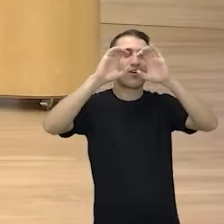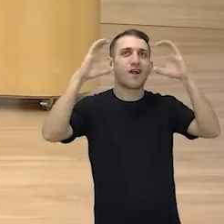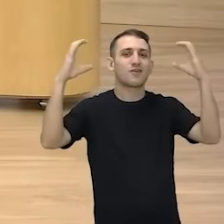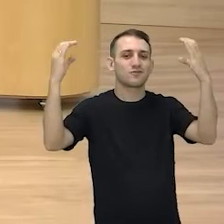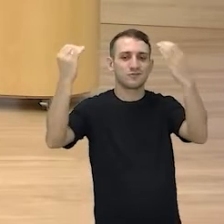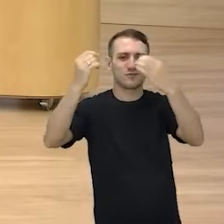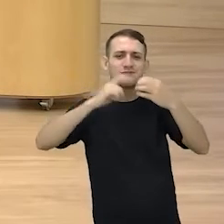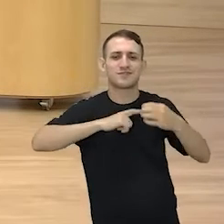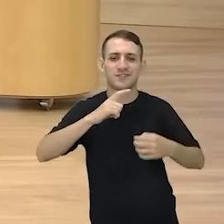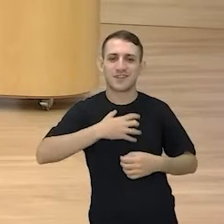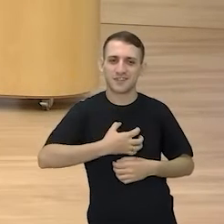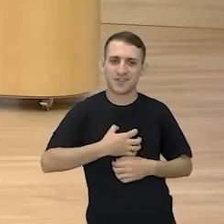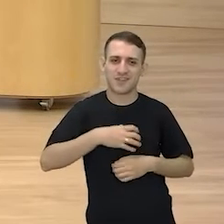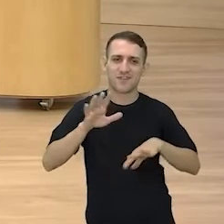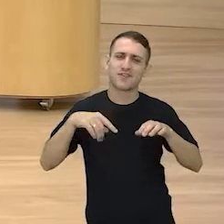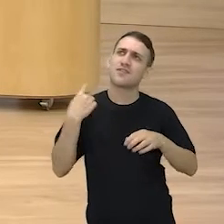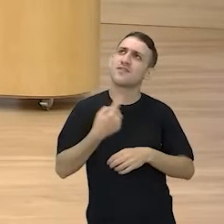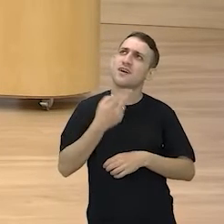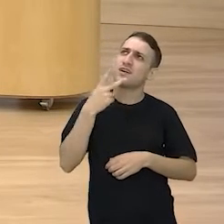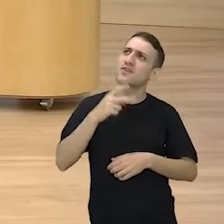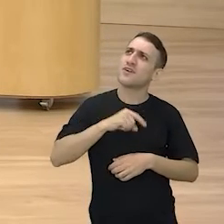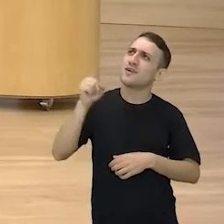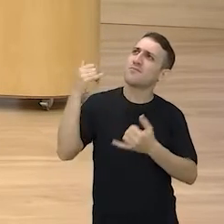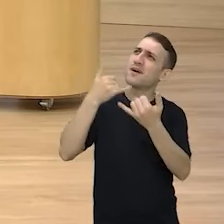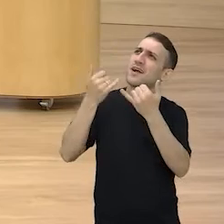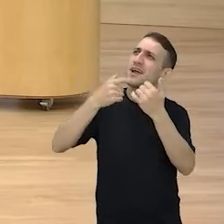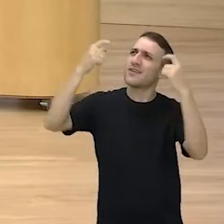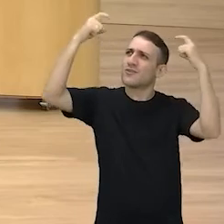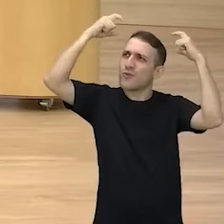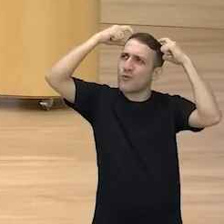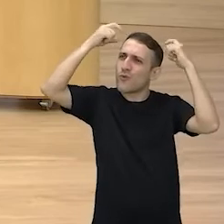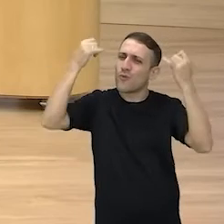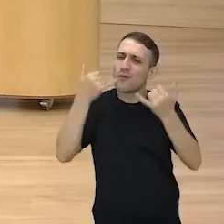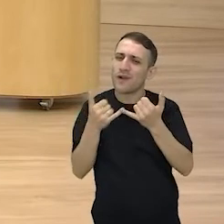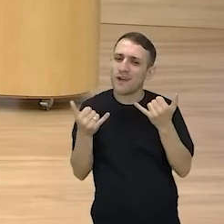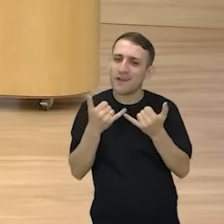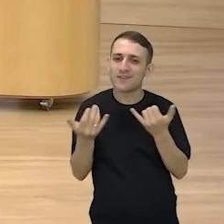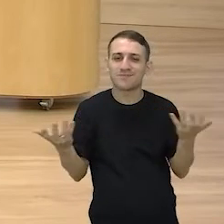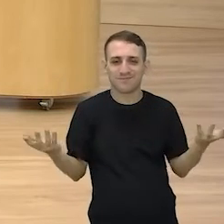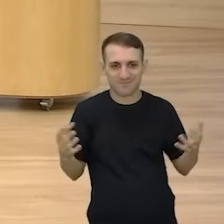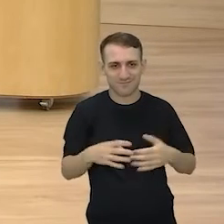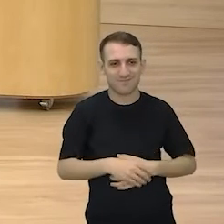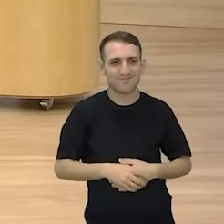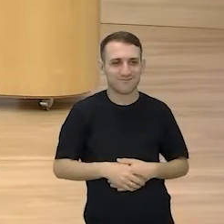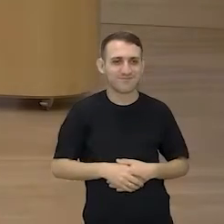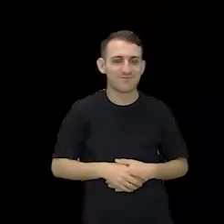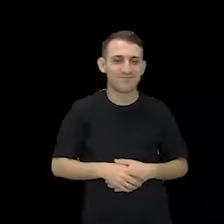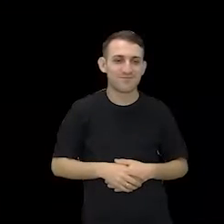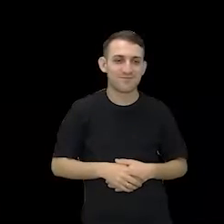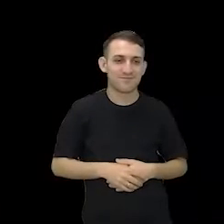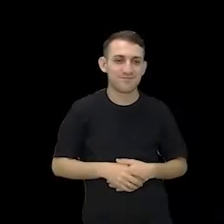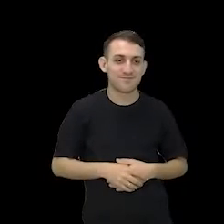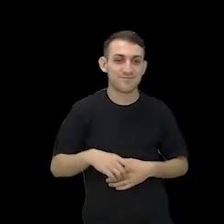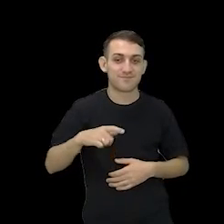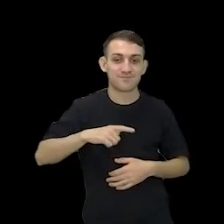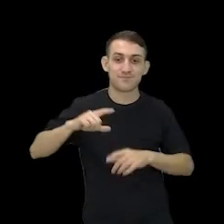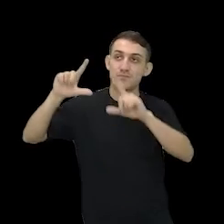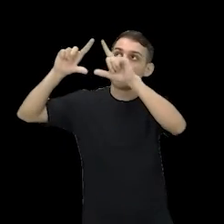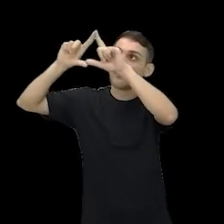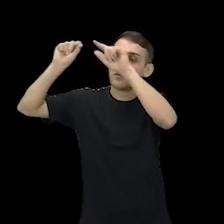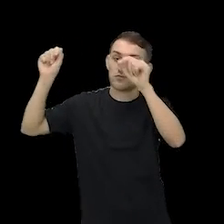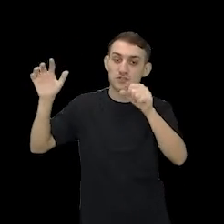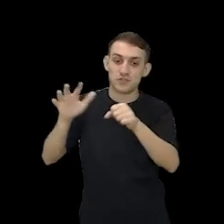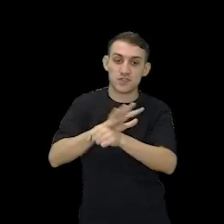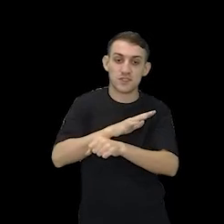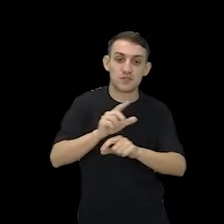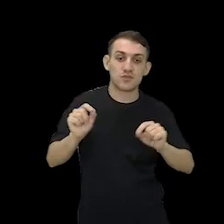Elas não têm formato? a gente fala, olha, um ursinho. Tá. Bora nós. Bora. Olha só, a lua cheia é